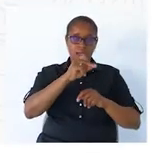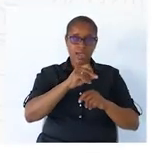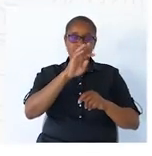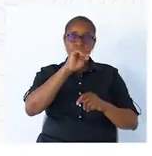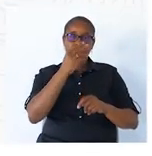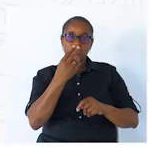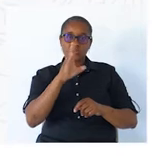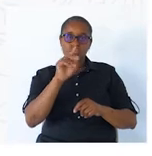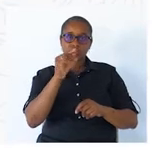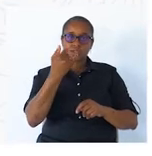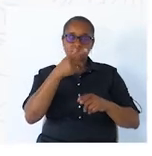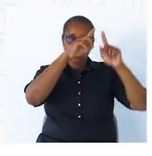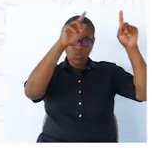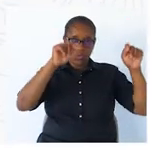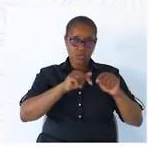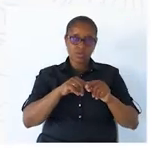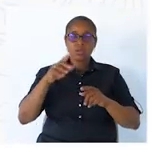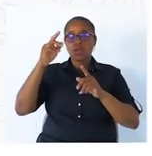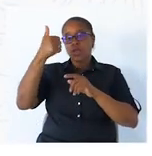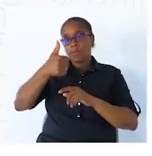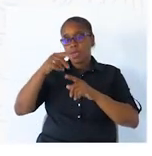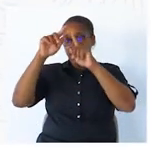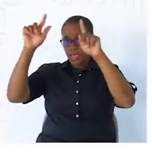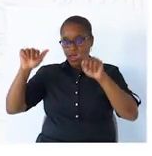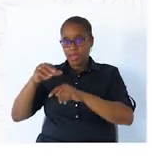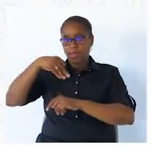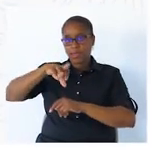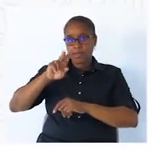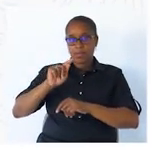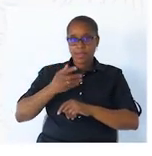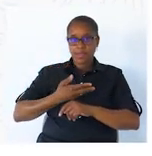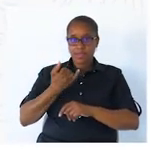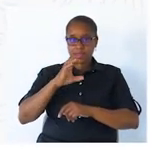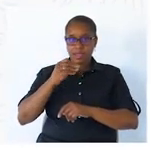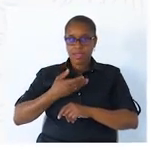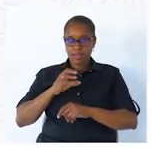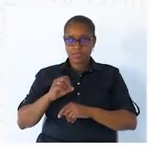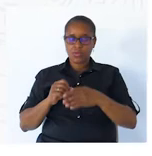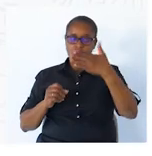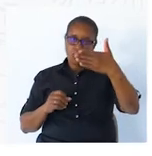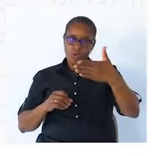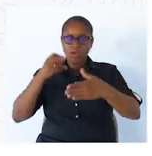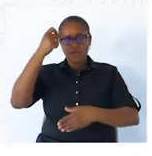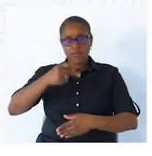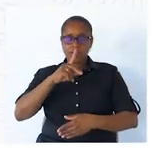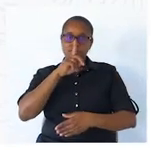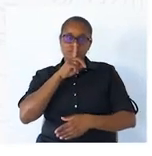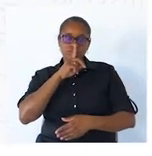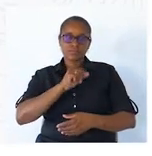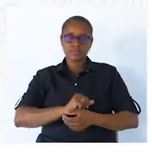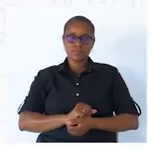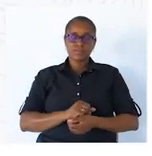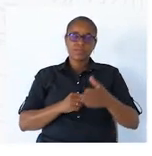sujeito. Coluna de sujeito. Coluna B. Coluna de predicado. Um. Ficou em silêncio.